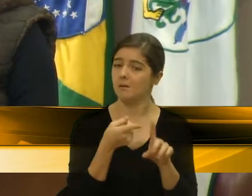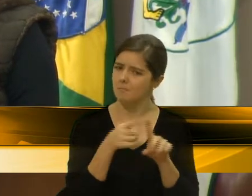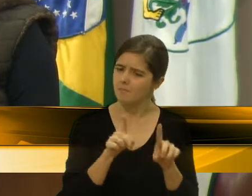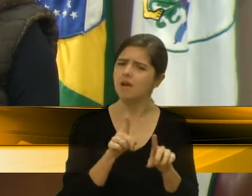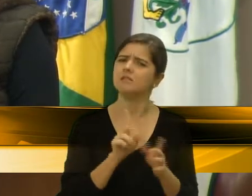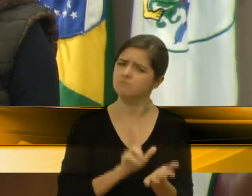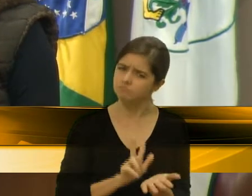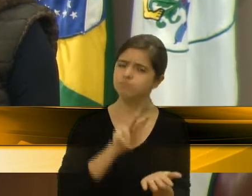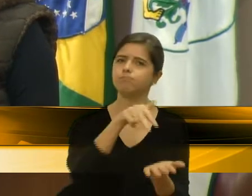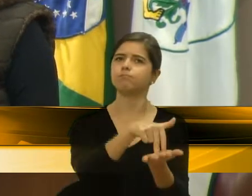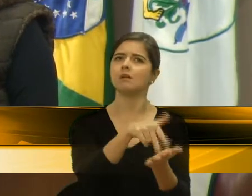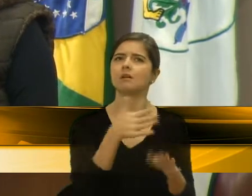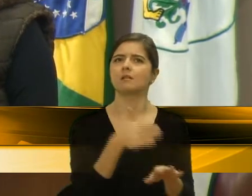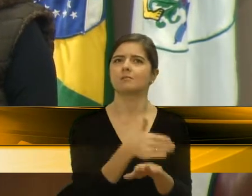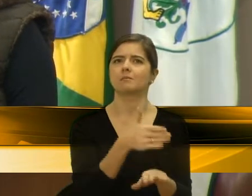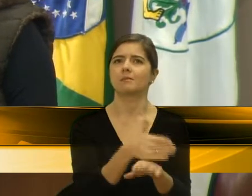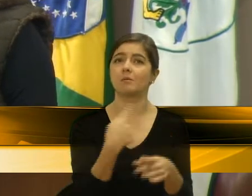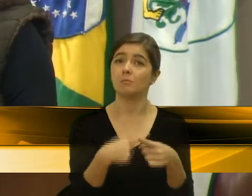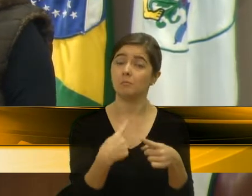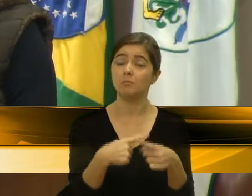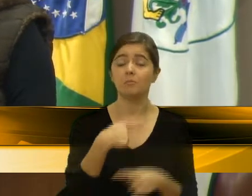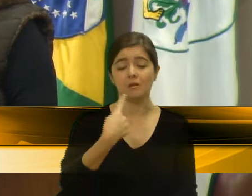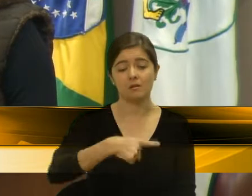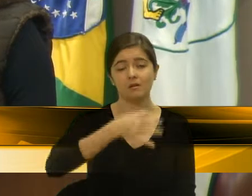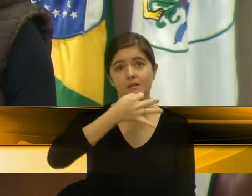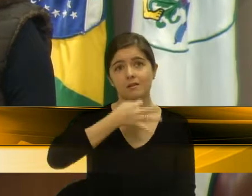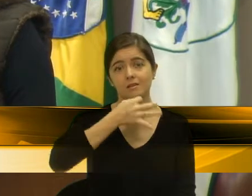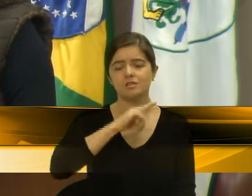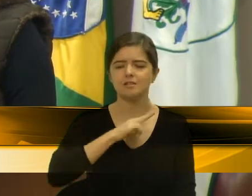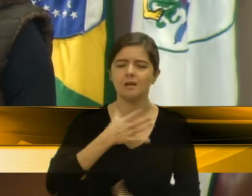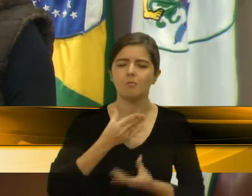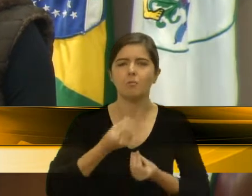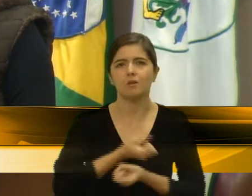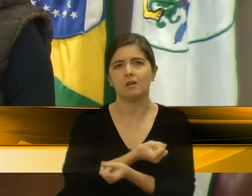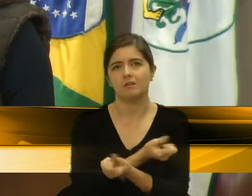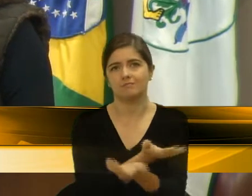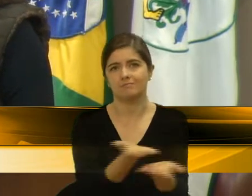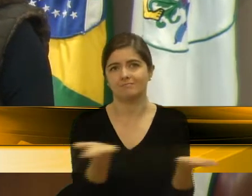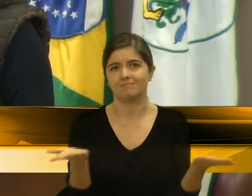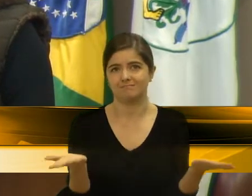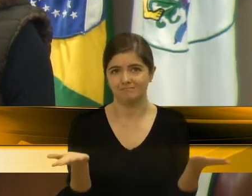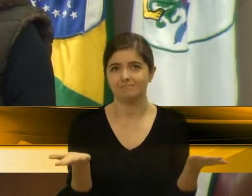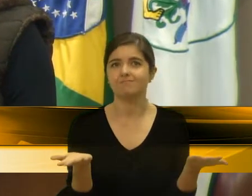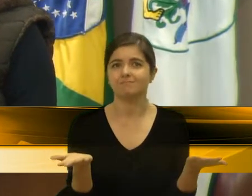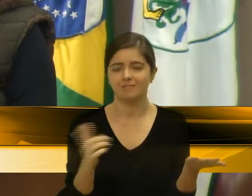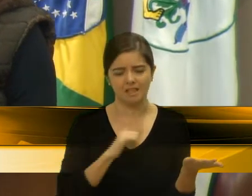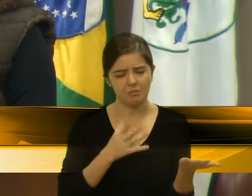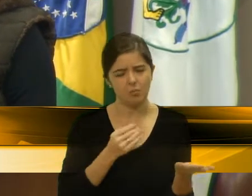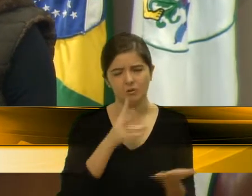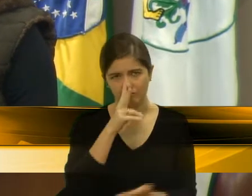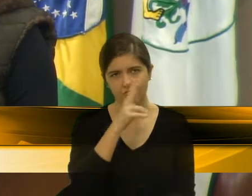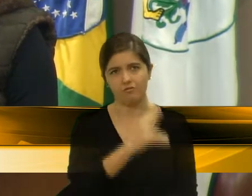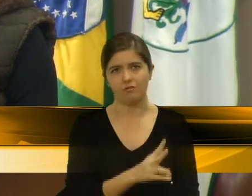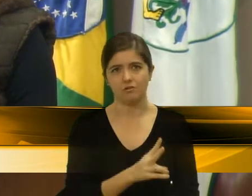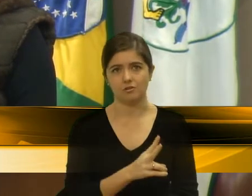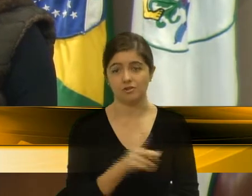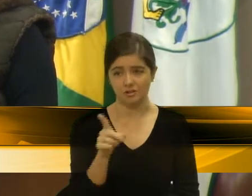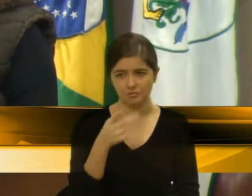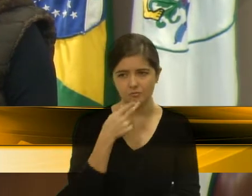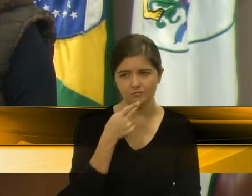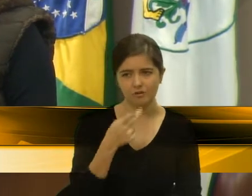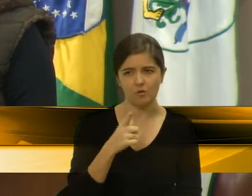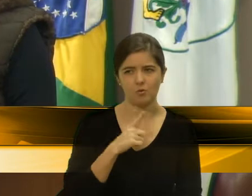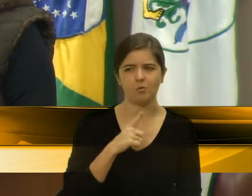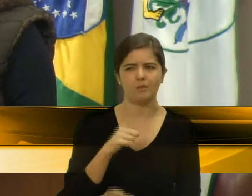protagonista, porque Caxias do Sul tem muito a oferecer. E como o senhor mesmo falou, esses benefícios, essas